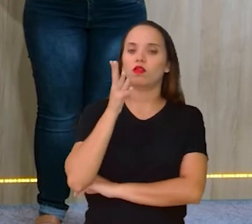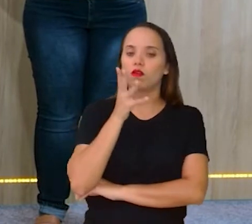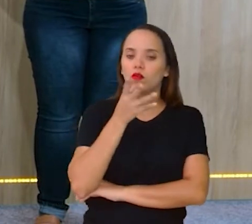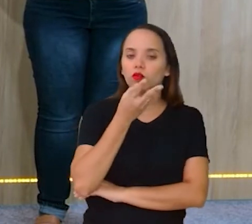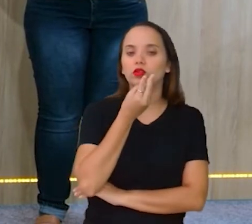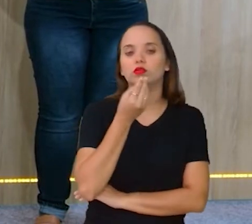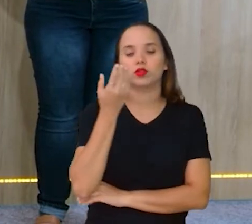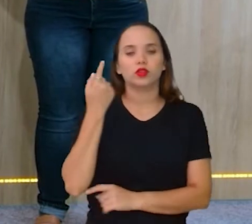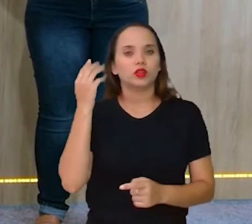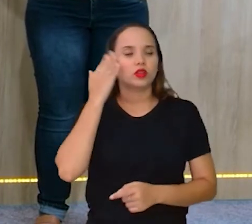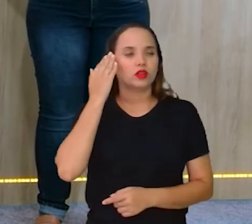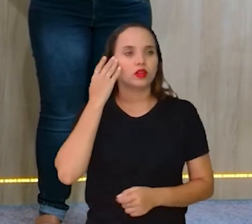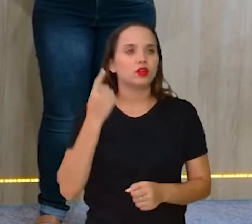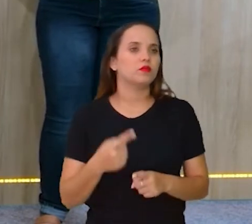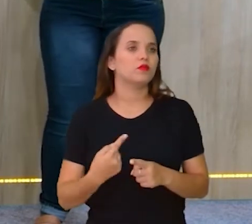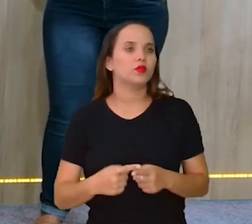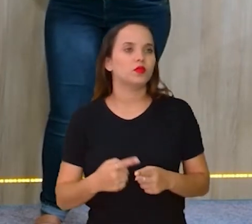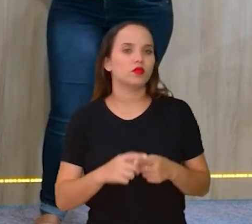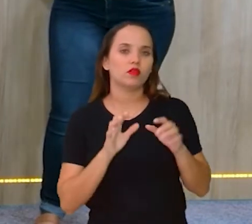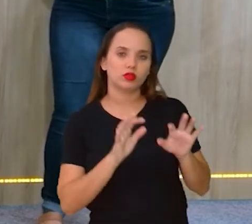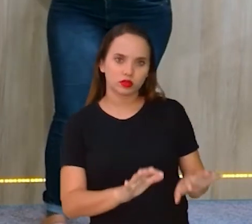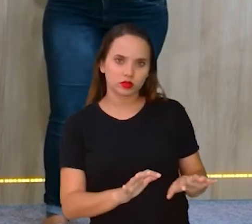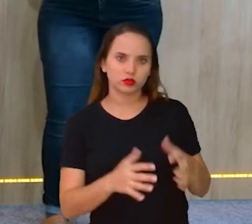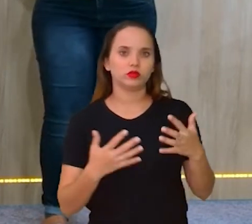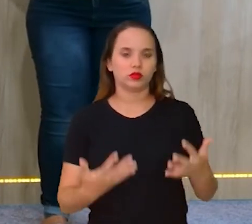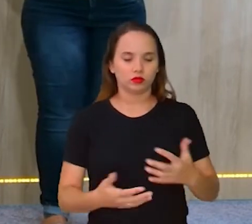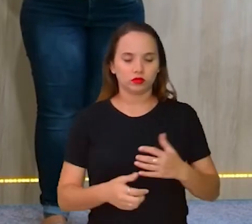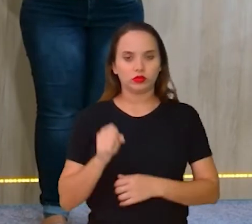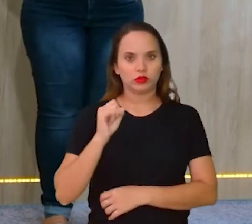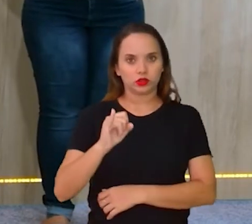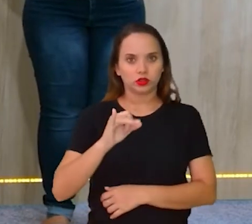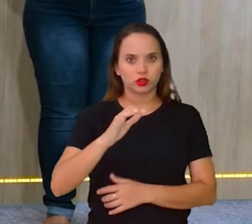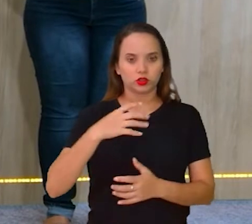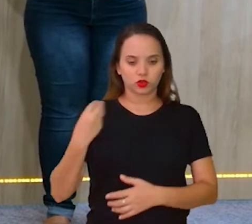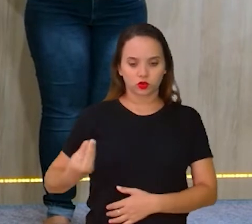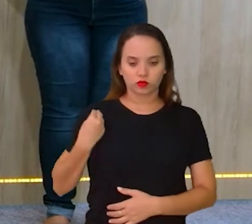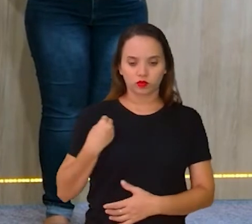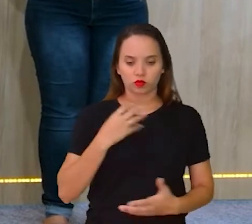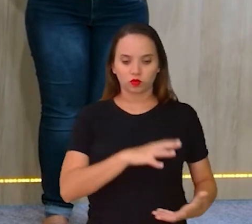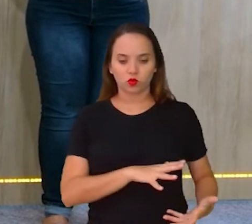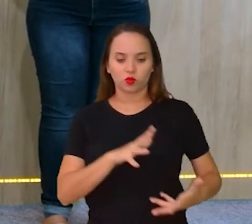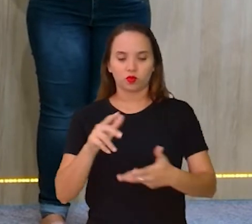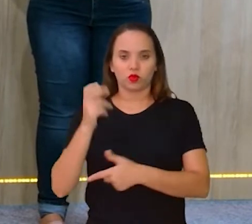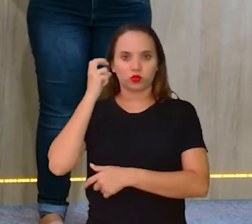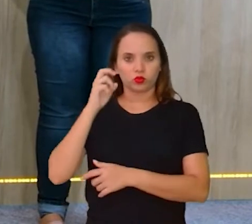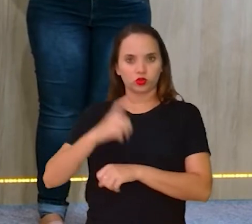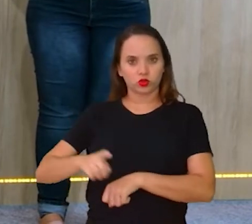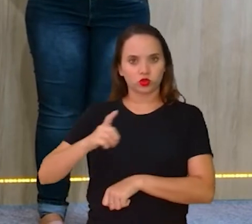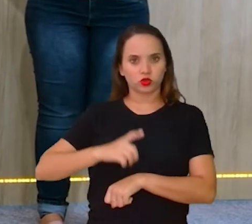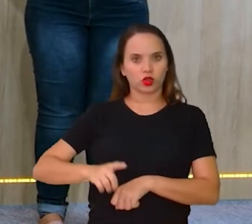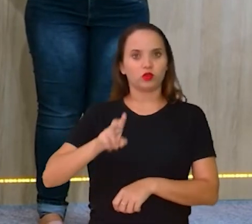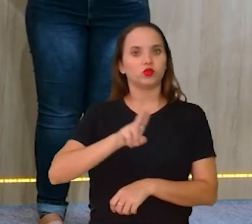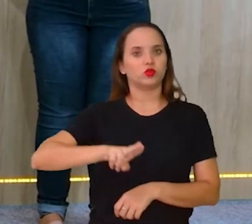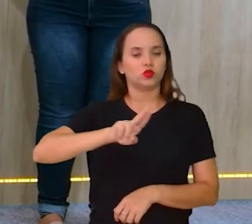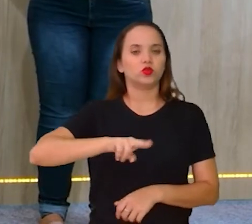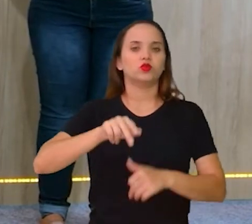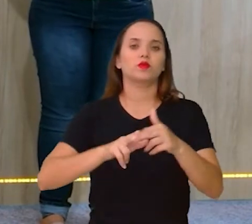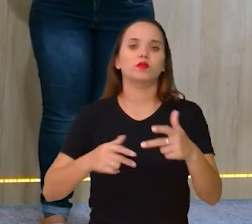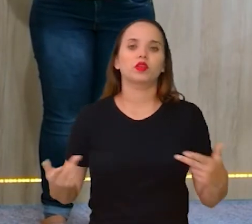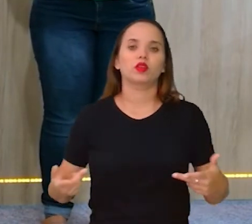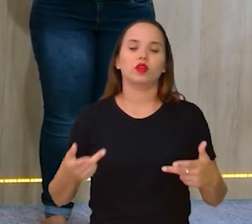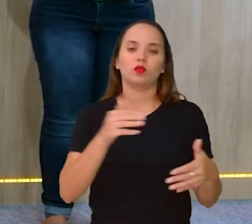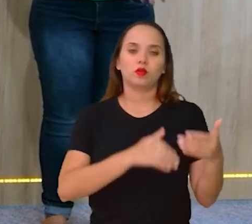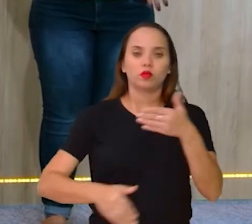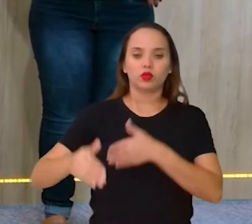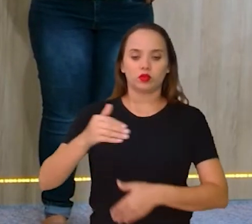o porquê daquelas coisas, né? Então, se a gente está no mundo digital, se gente está na cultura digital, a gente utiliza ferramentas para fazer